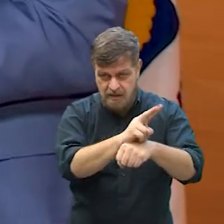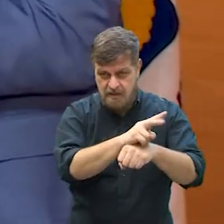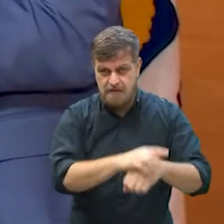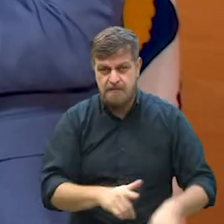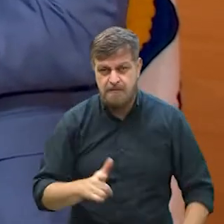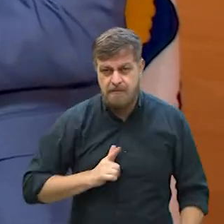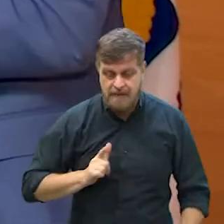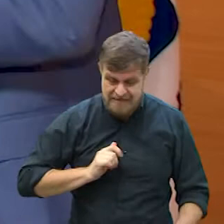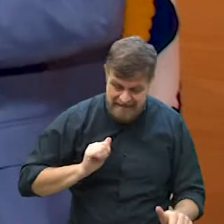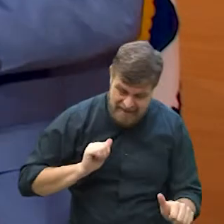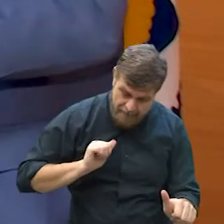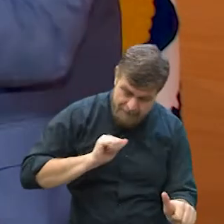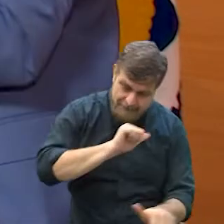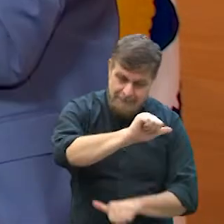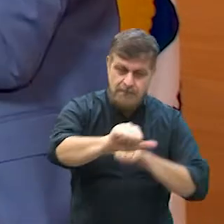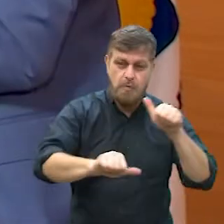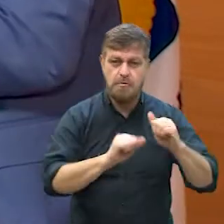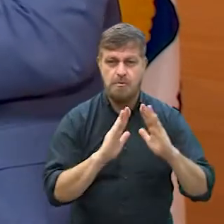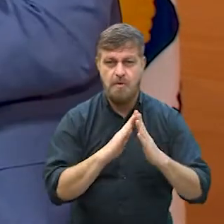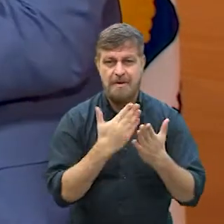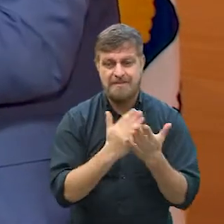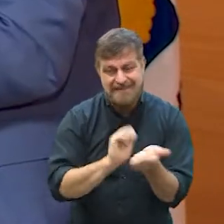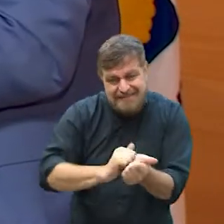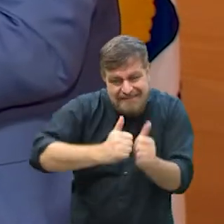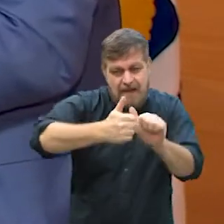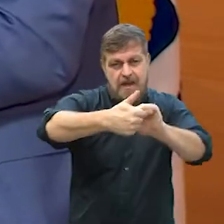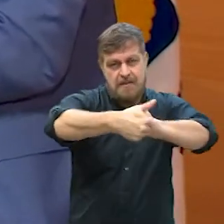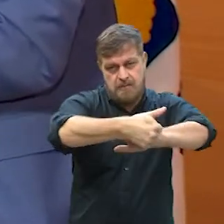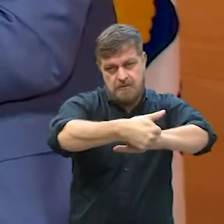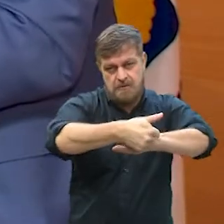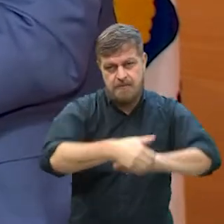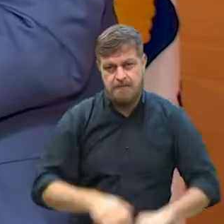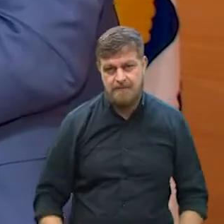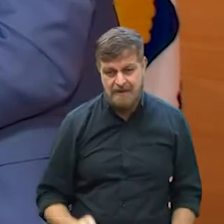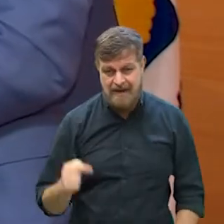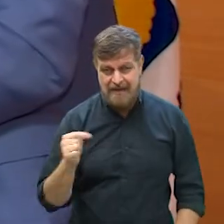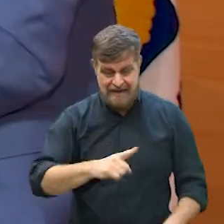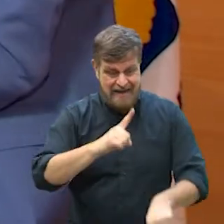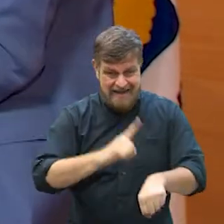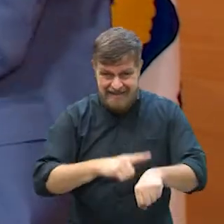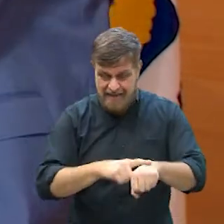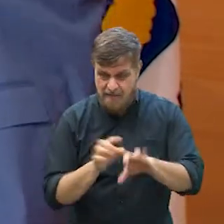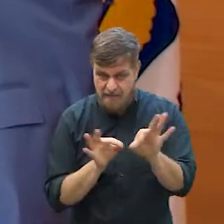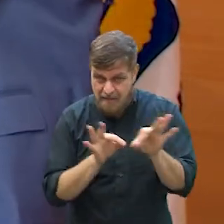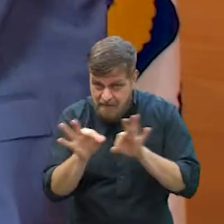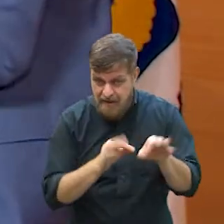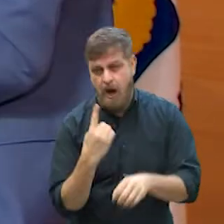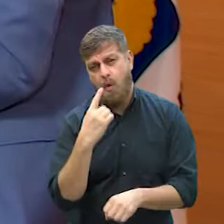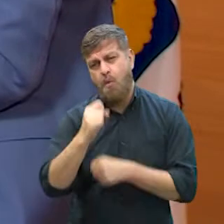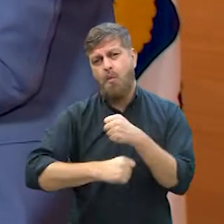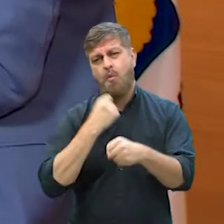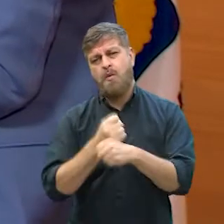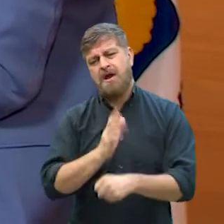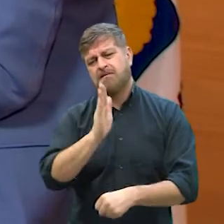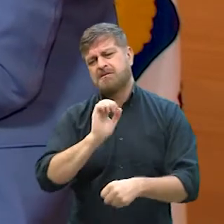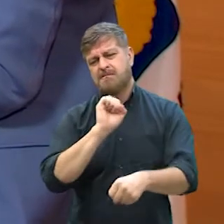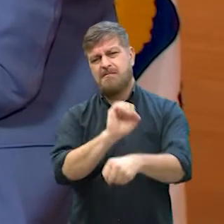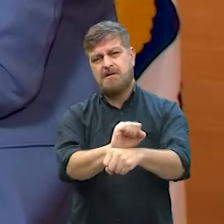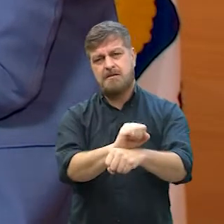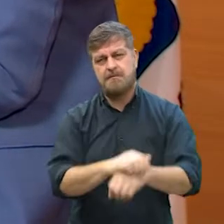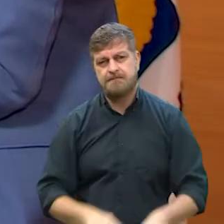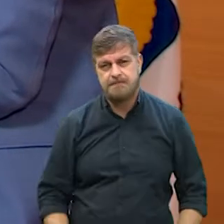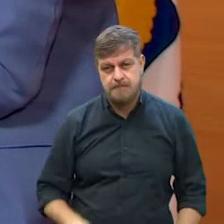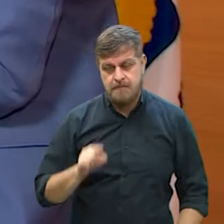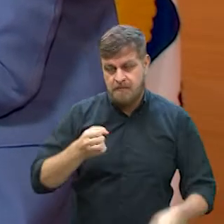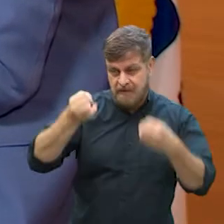mais com a covid, ela se transformou, ela se reinventou e falar que não teve tempo para se preparar, teve um ano de preparação.